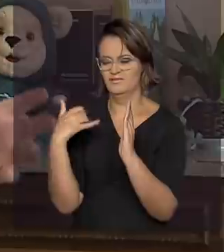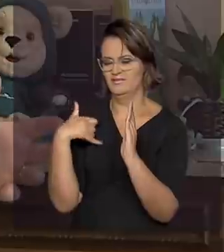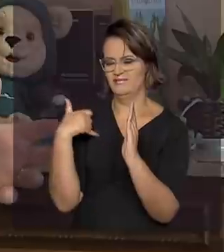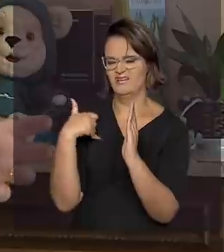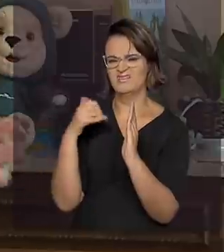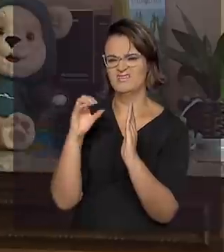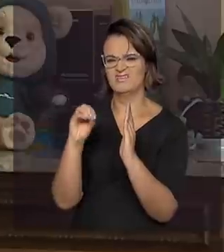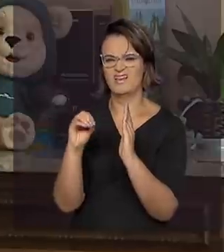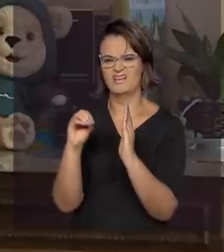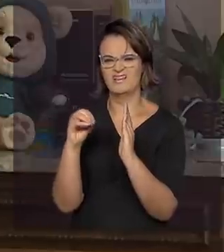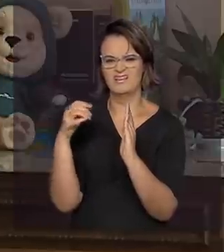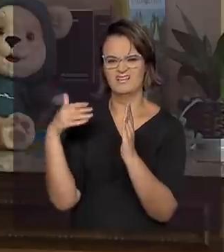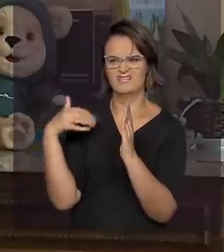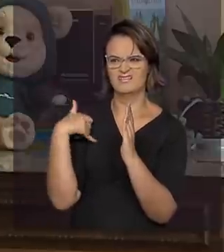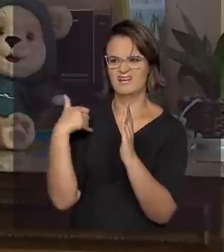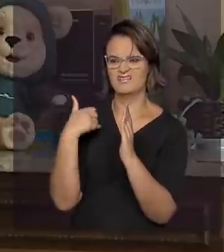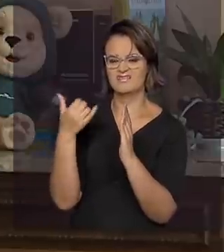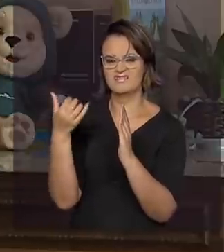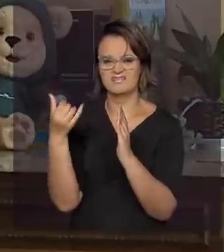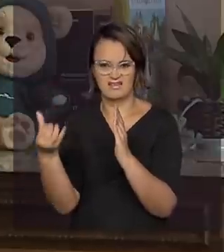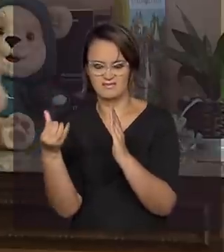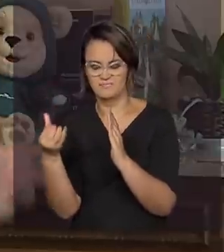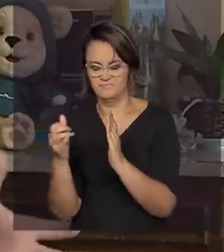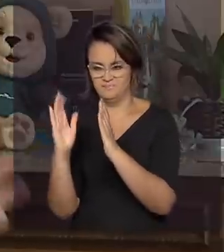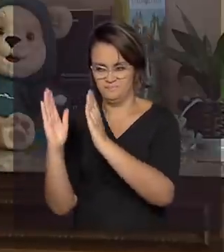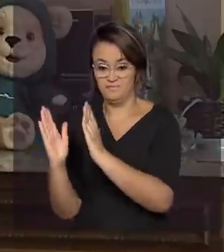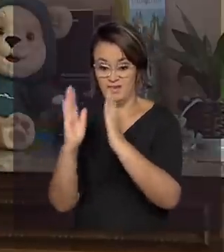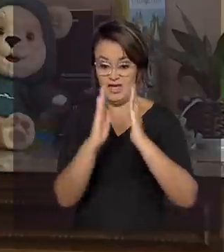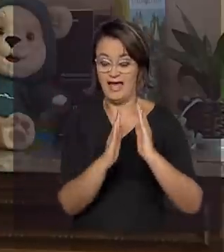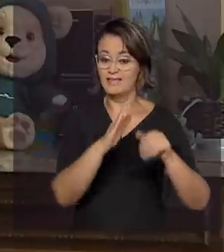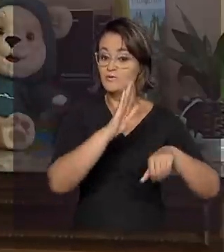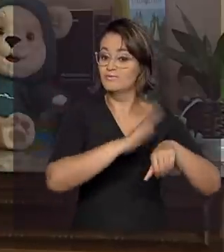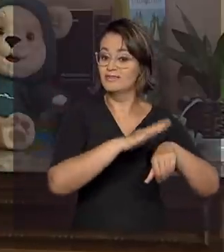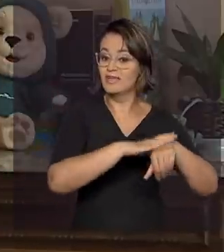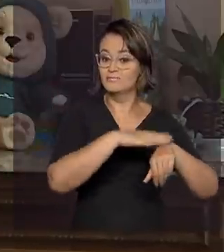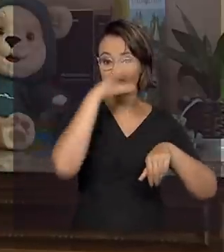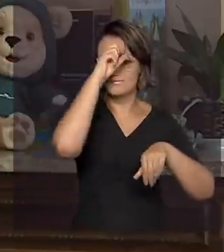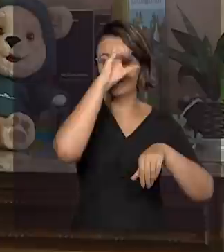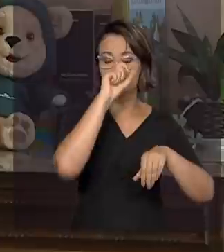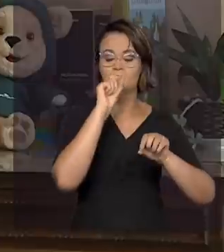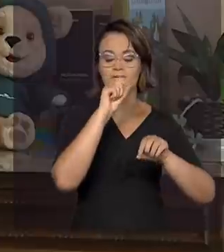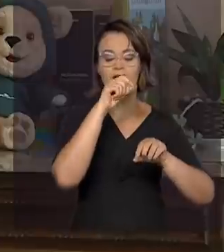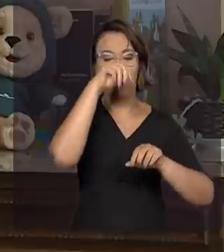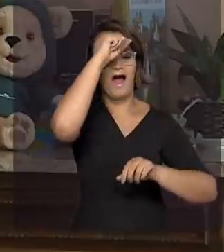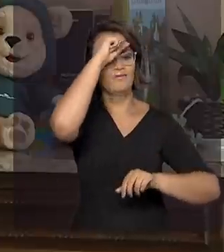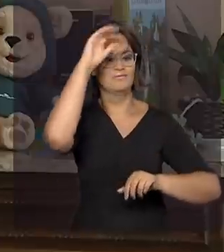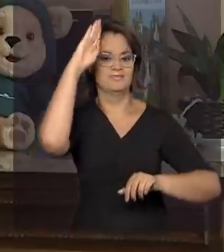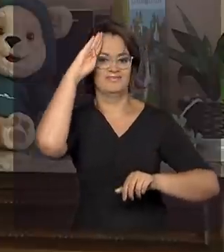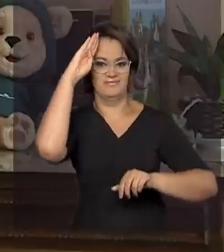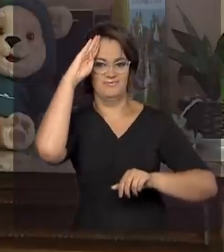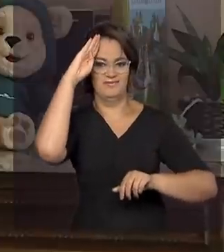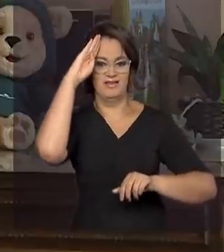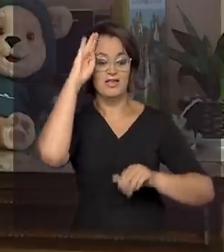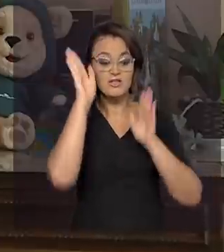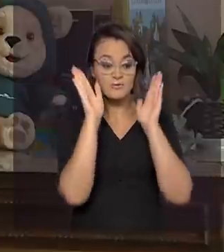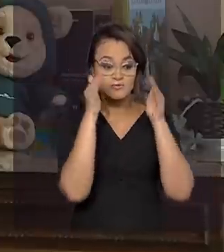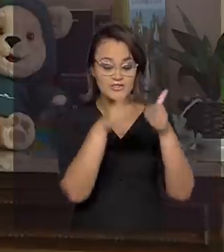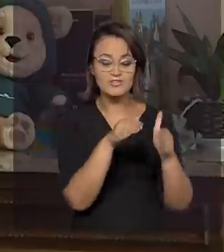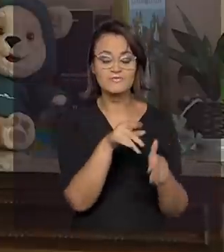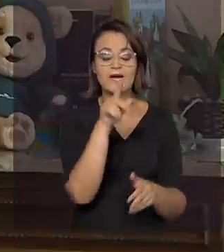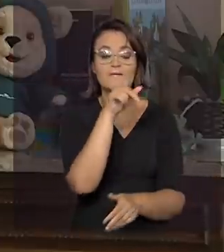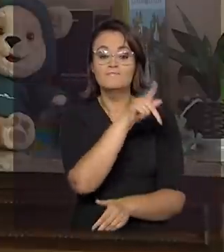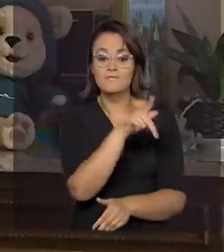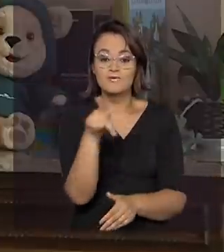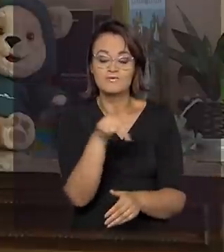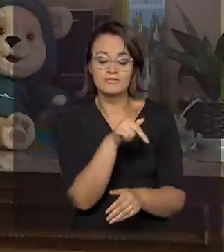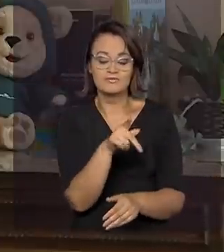e 5, 0 e 6 anos. O programa Tempo de Aprender já é um programa de alfabetização escolar, cujo público-alvo são os professores do